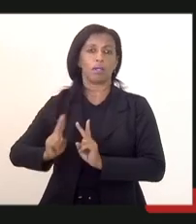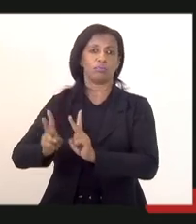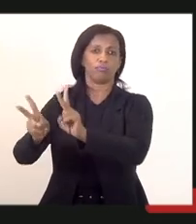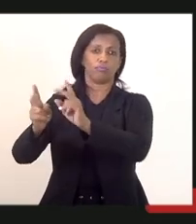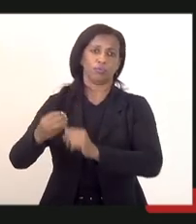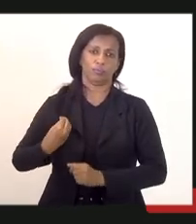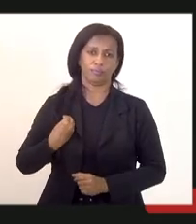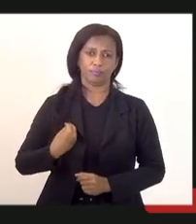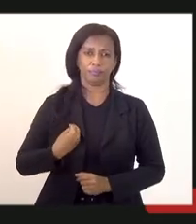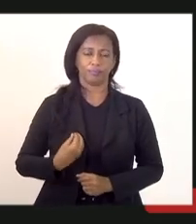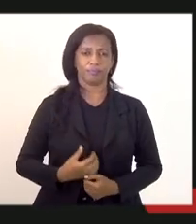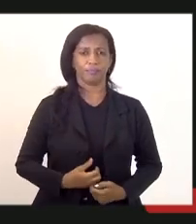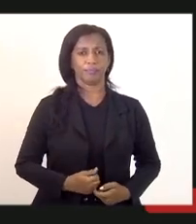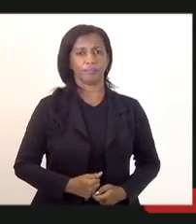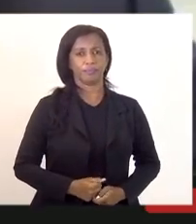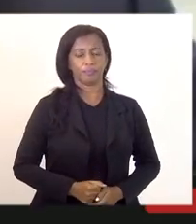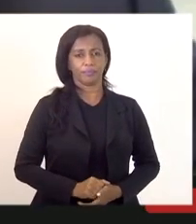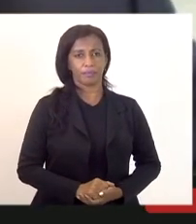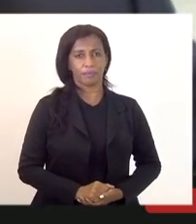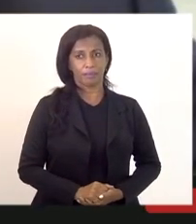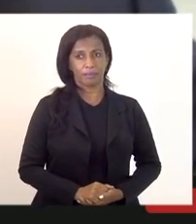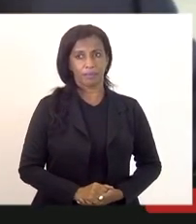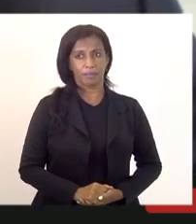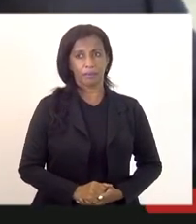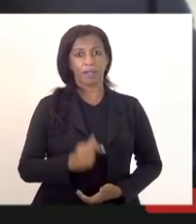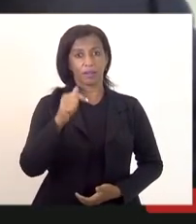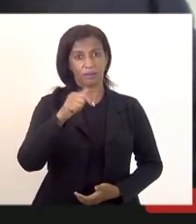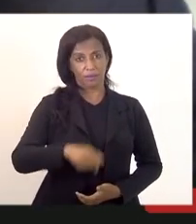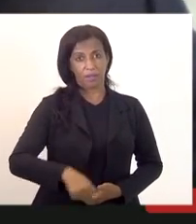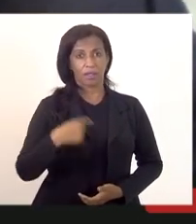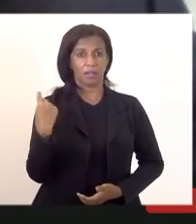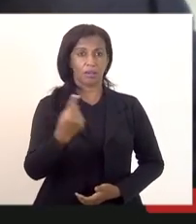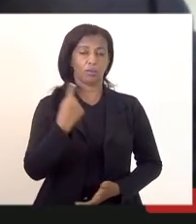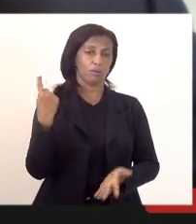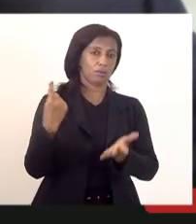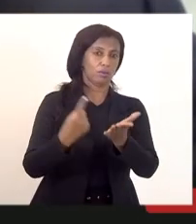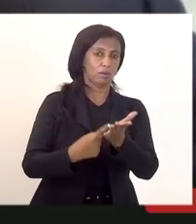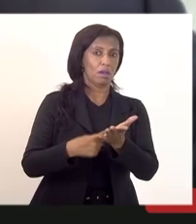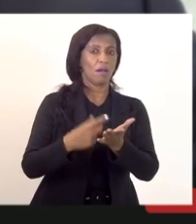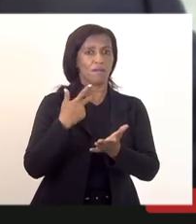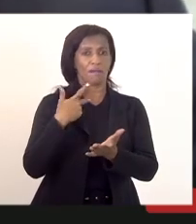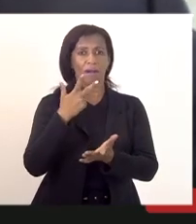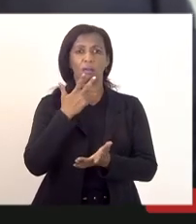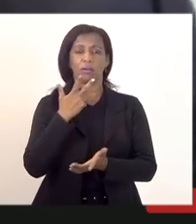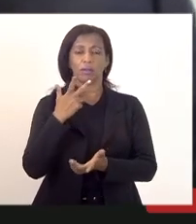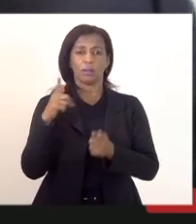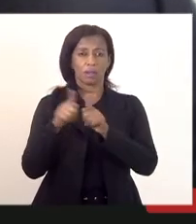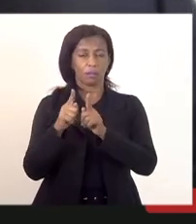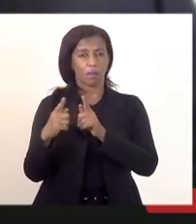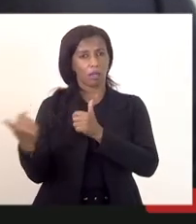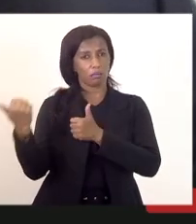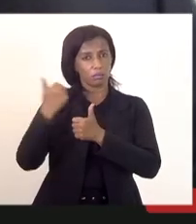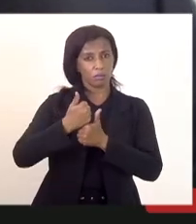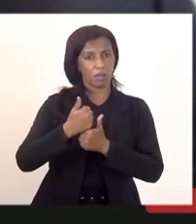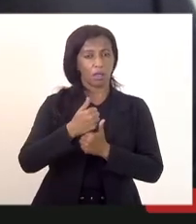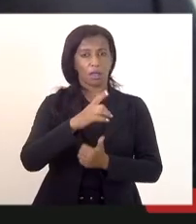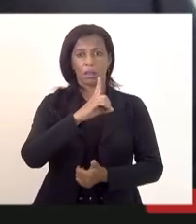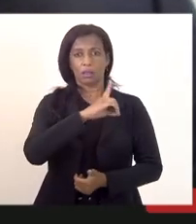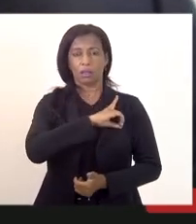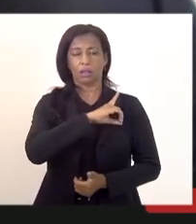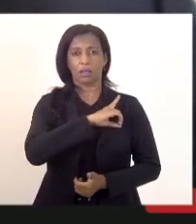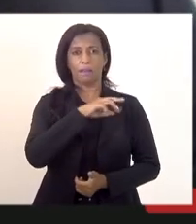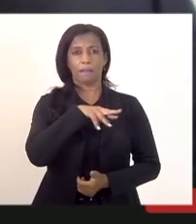aqui o nosso compromisso tenho certeza que falo em nome da deputada Marta Rocha em seu nome também ao nome do